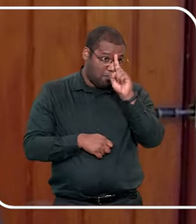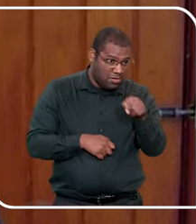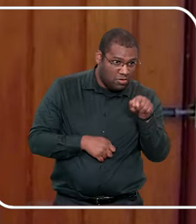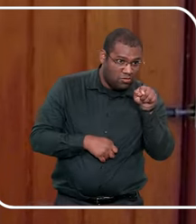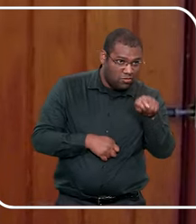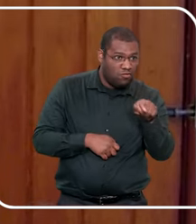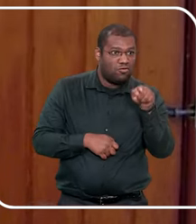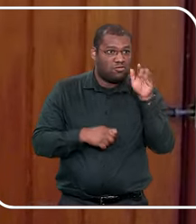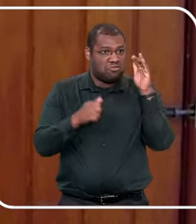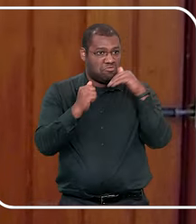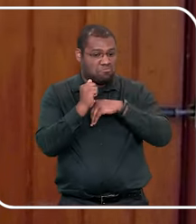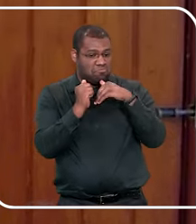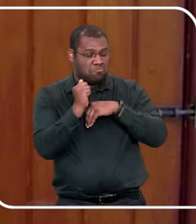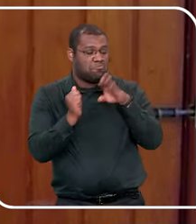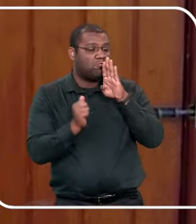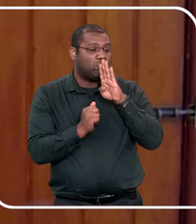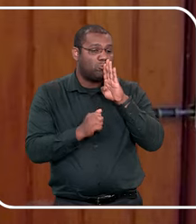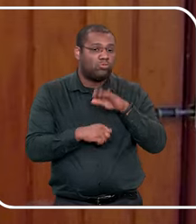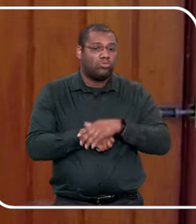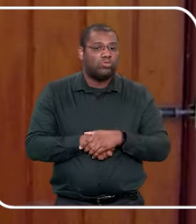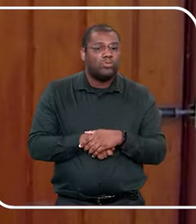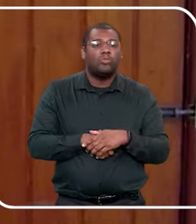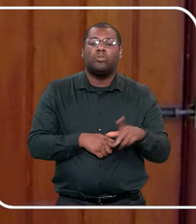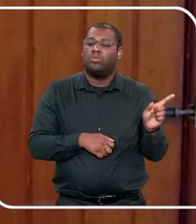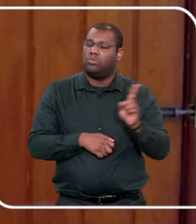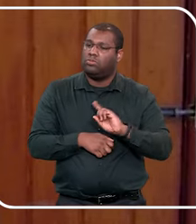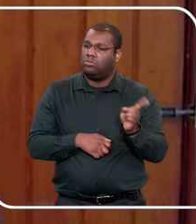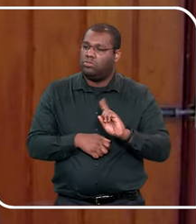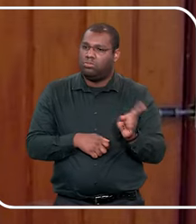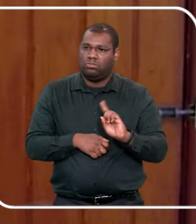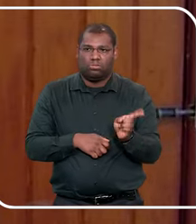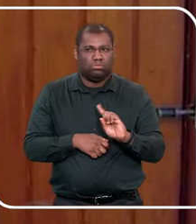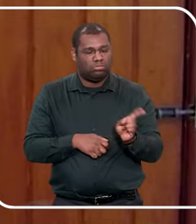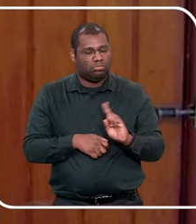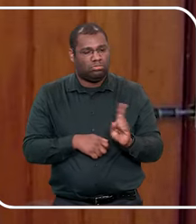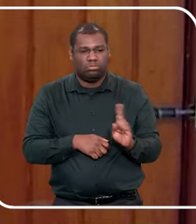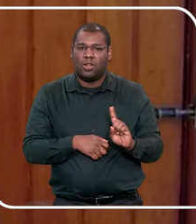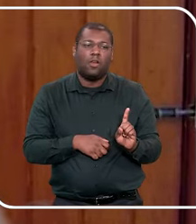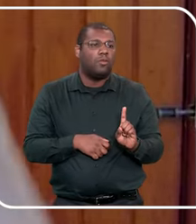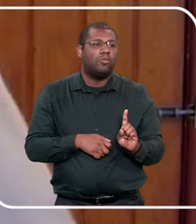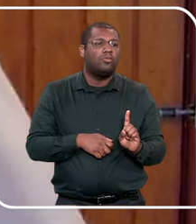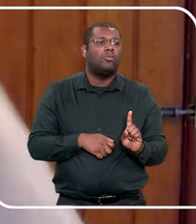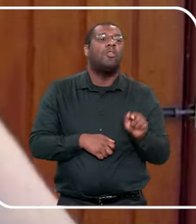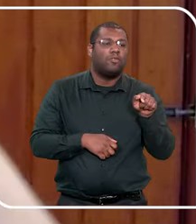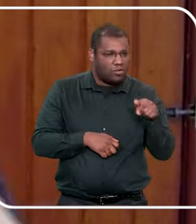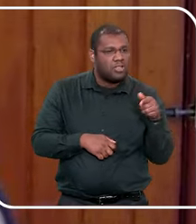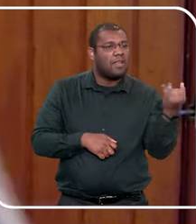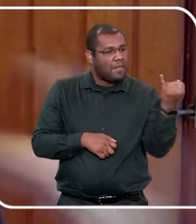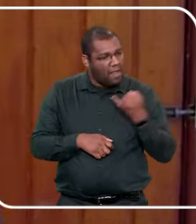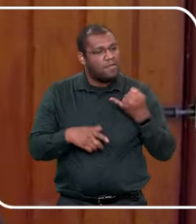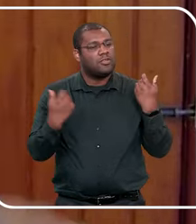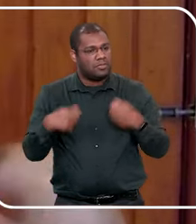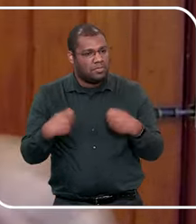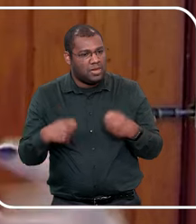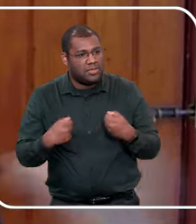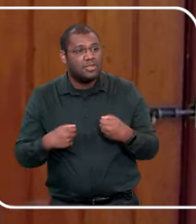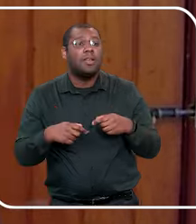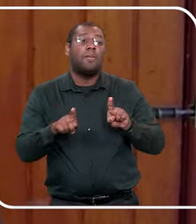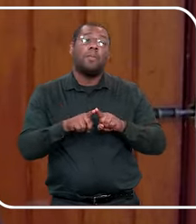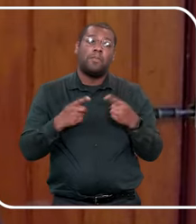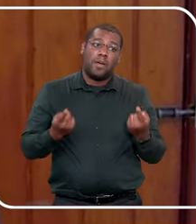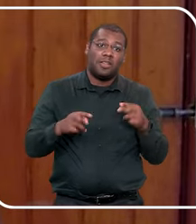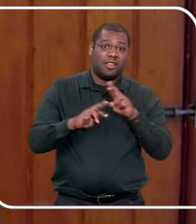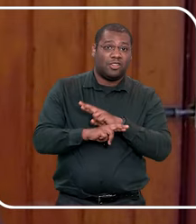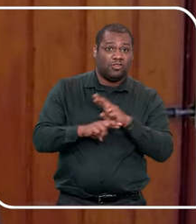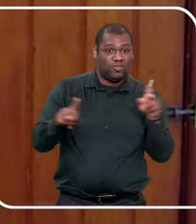então, o segredo te dá uma dor, um desconforto, e agora não, a surpresa, ela dá uma sensação de felicidade, seu coração fica